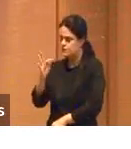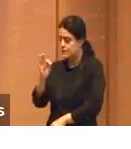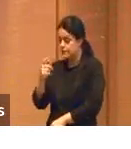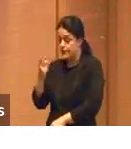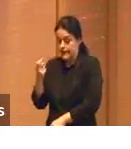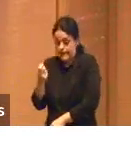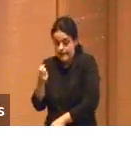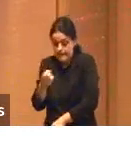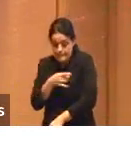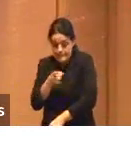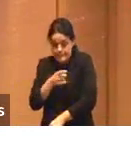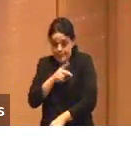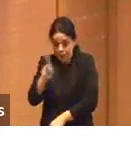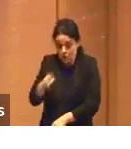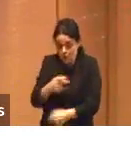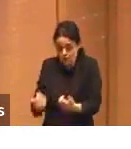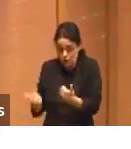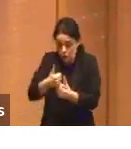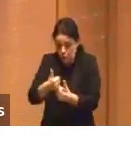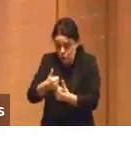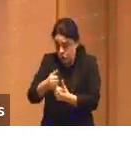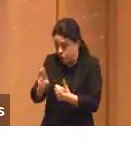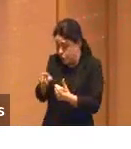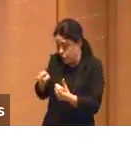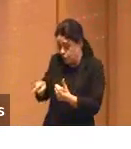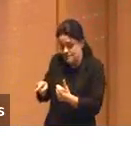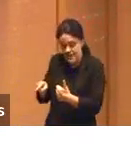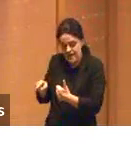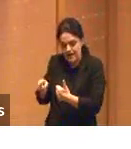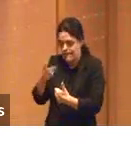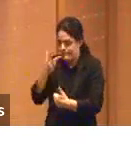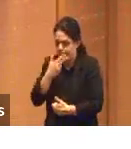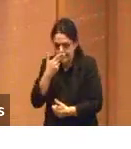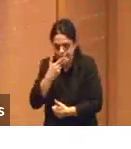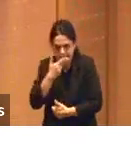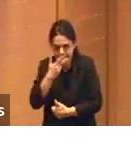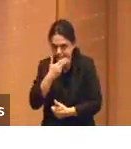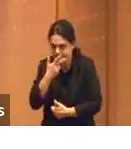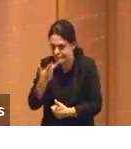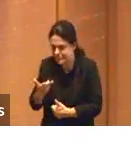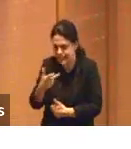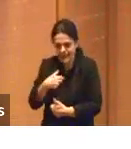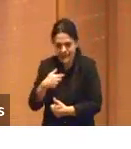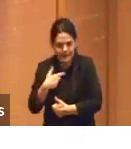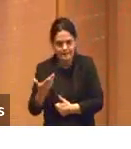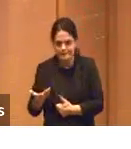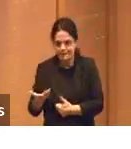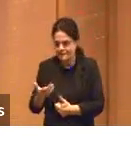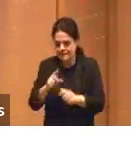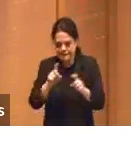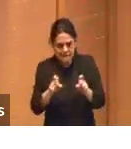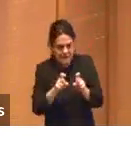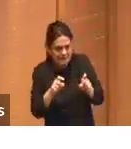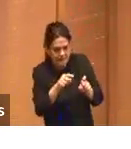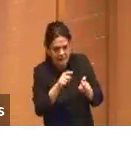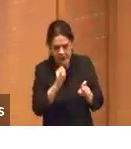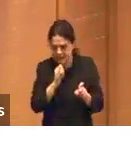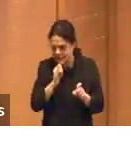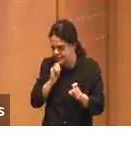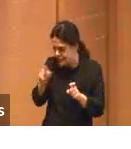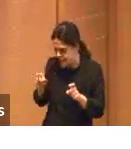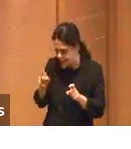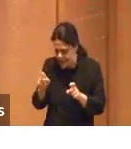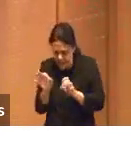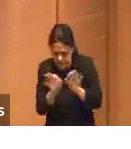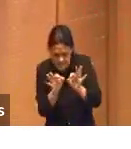sermos substituídos pelo chat GPT, porque a programação parece que está com um alvo, assim, nas costas, né? Ele codifica, gente, ele